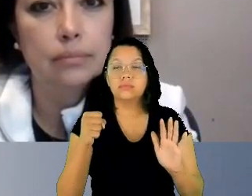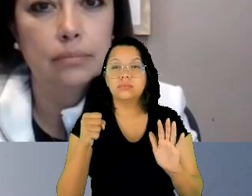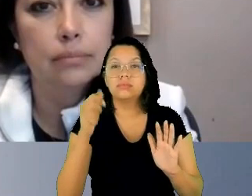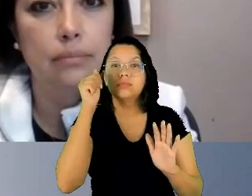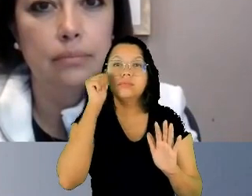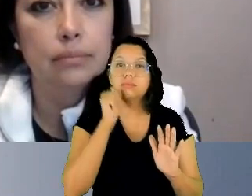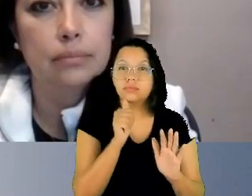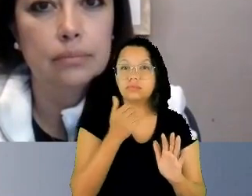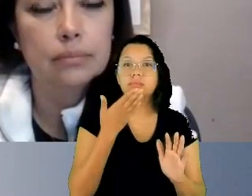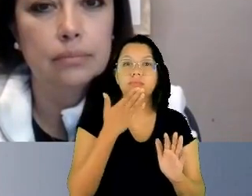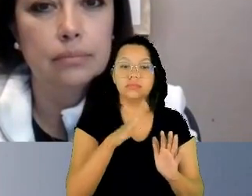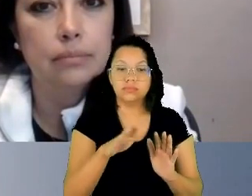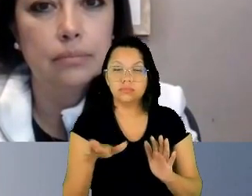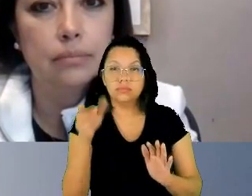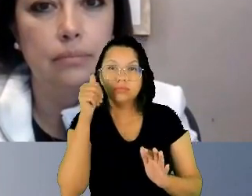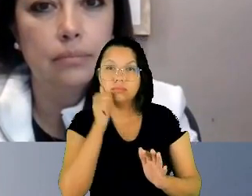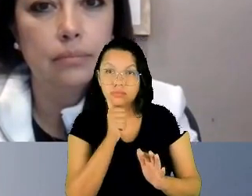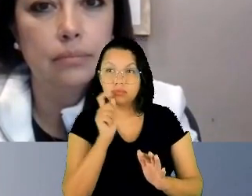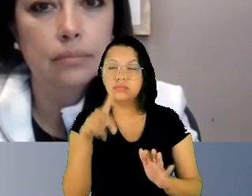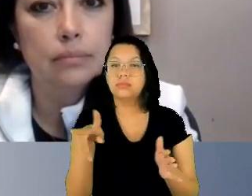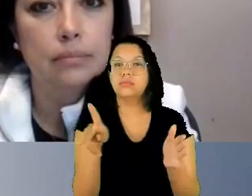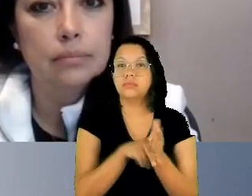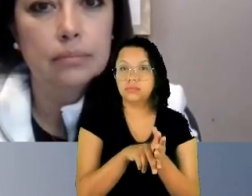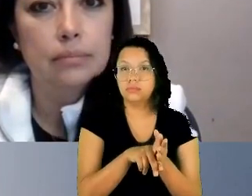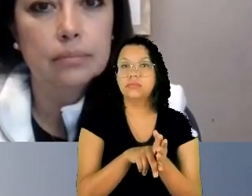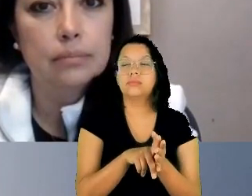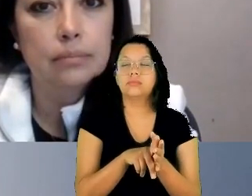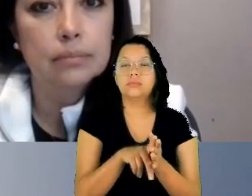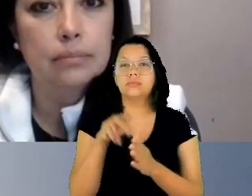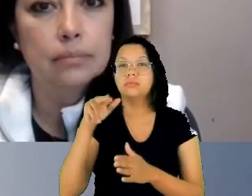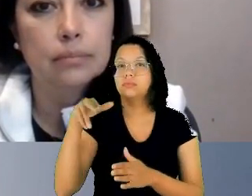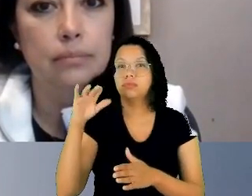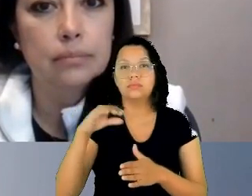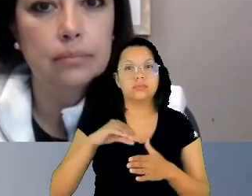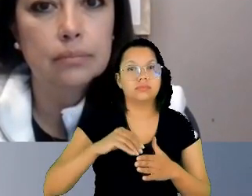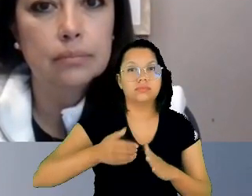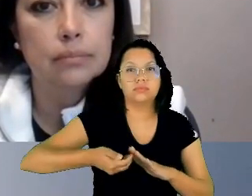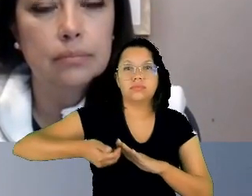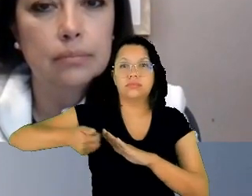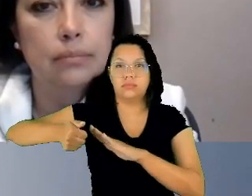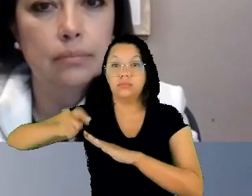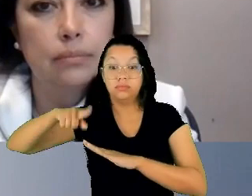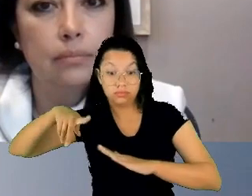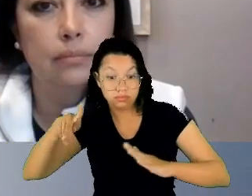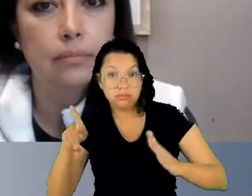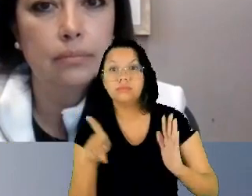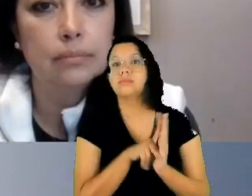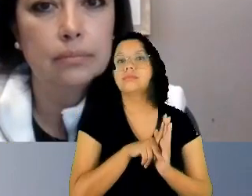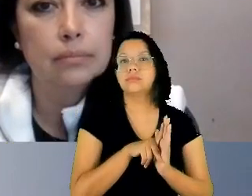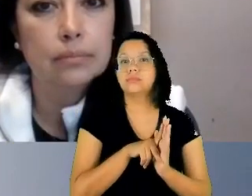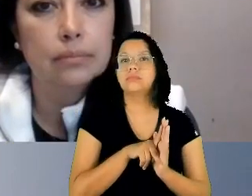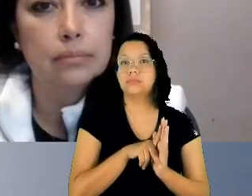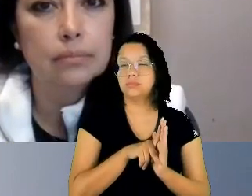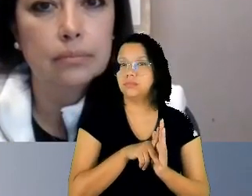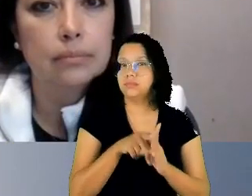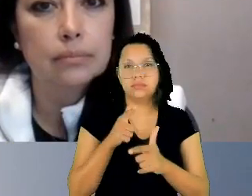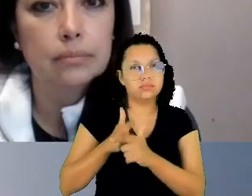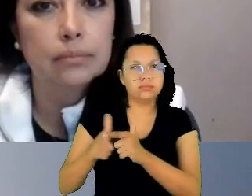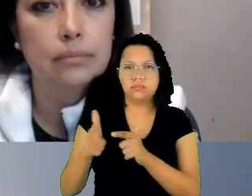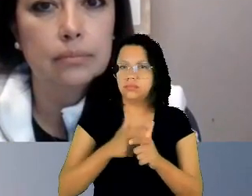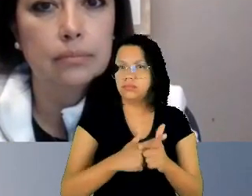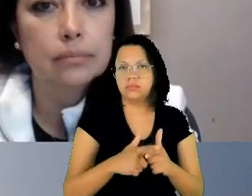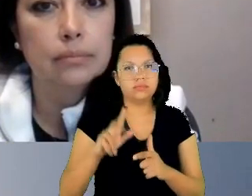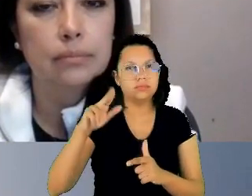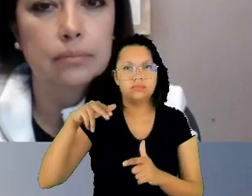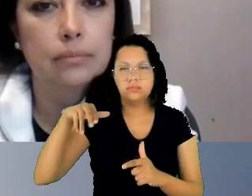inalienável, são parte integral, são parte indivisível dos direitos humanos universais. Sem